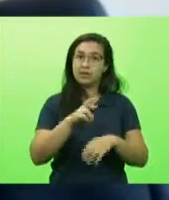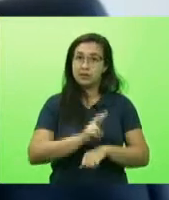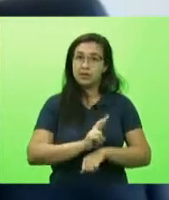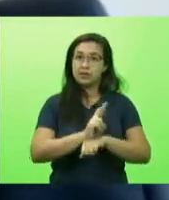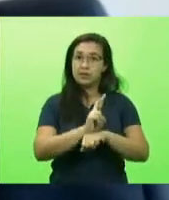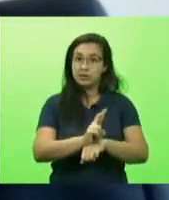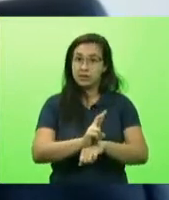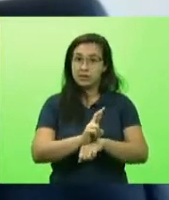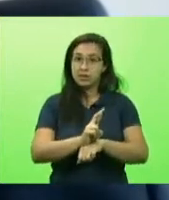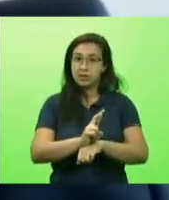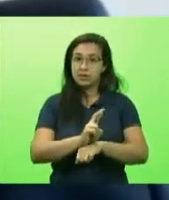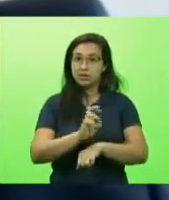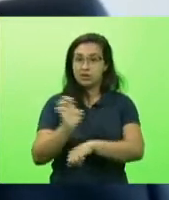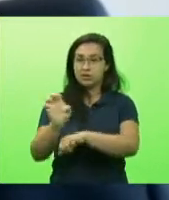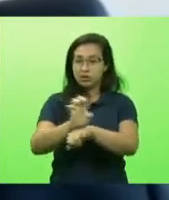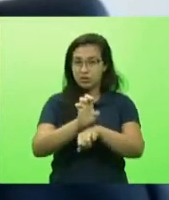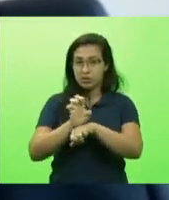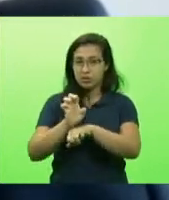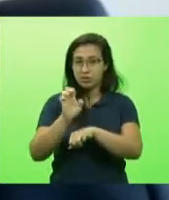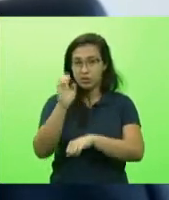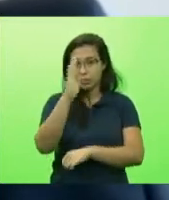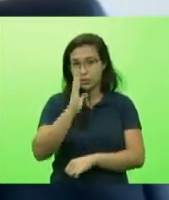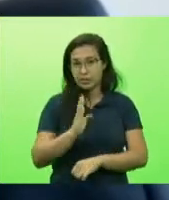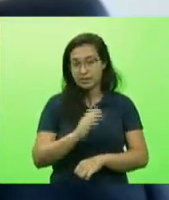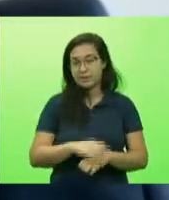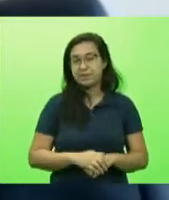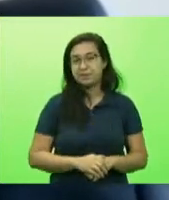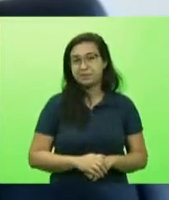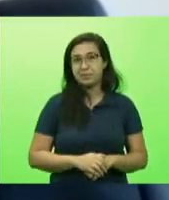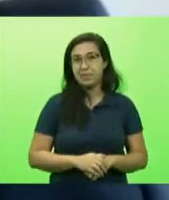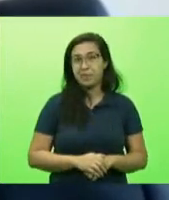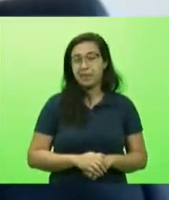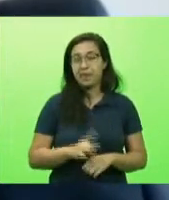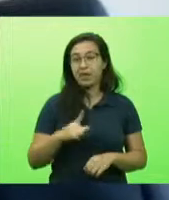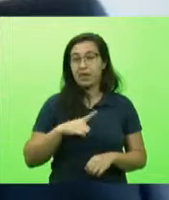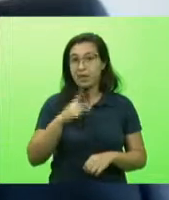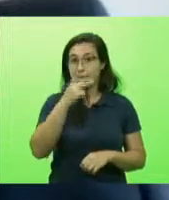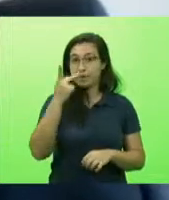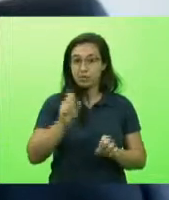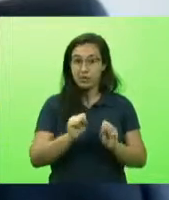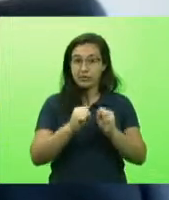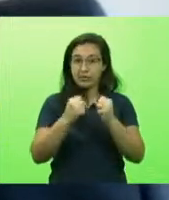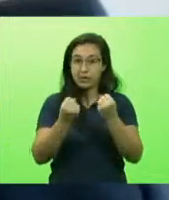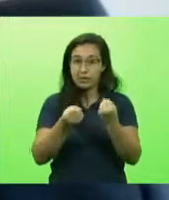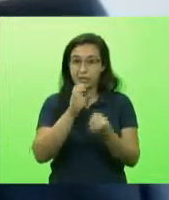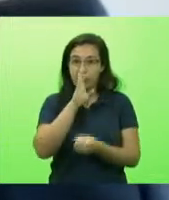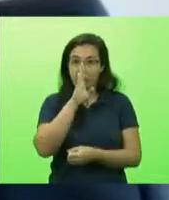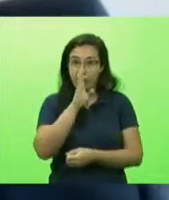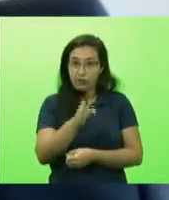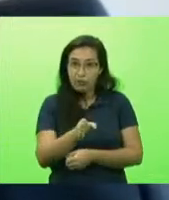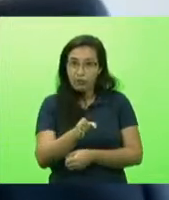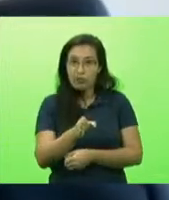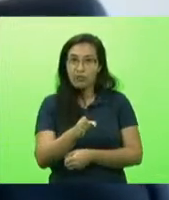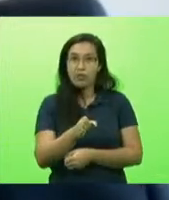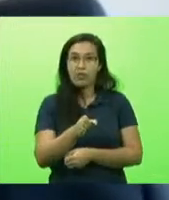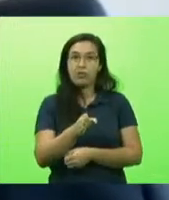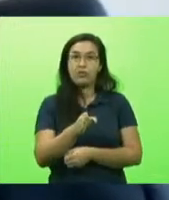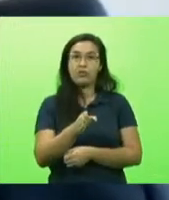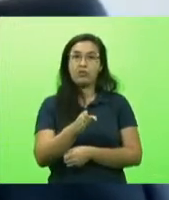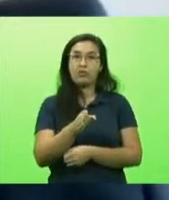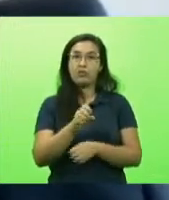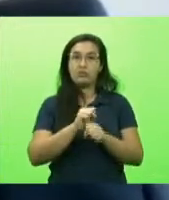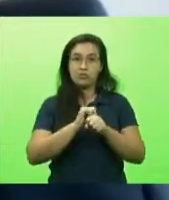então quando se tem claramente pessoas no enfrentamento direto do coronavírus e pessoas mais suscetíveis